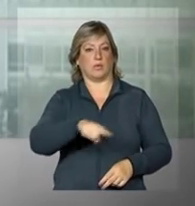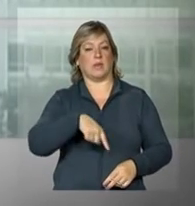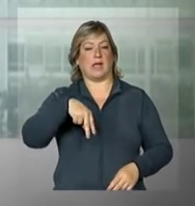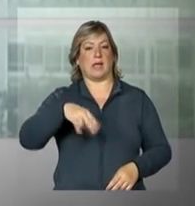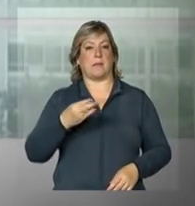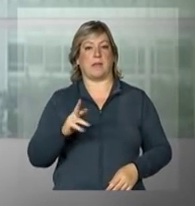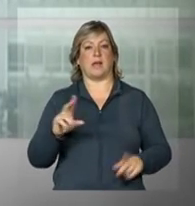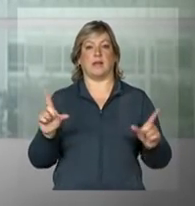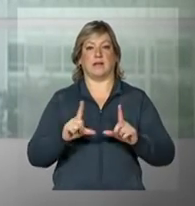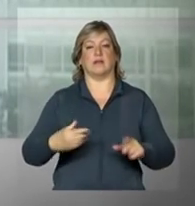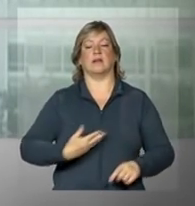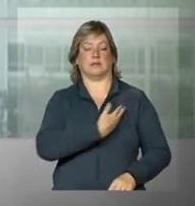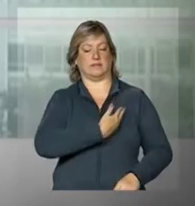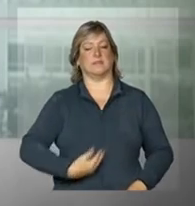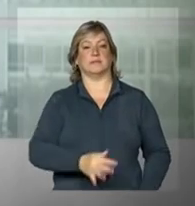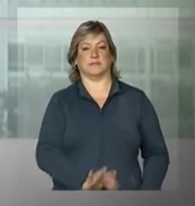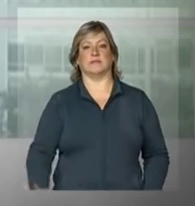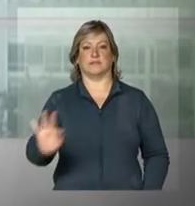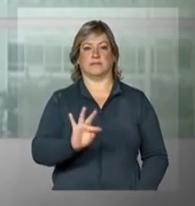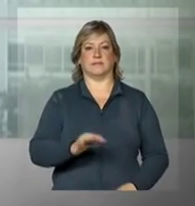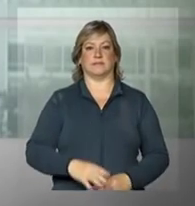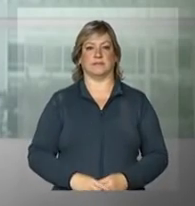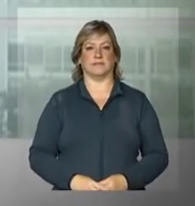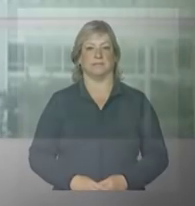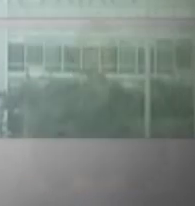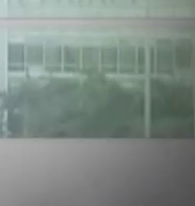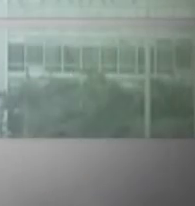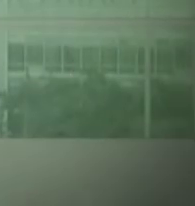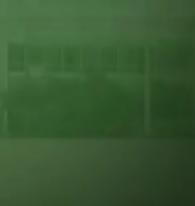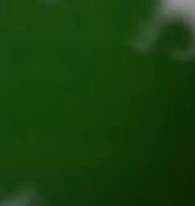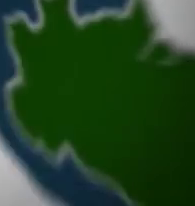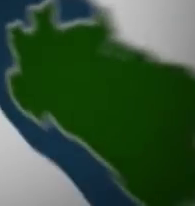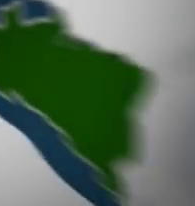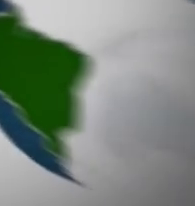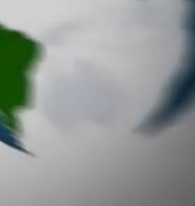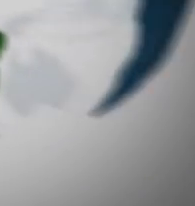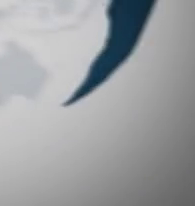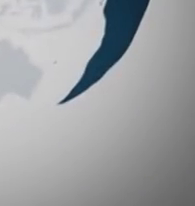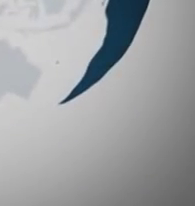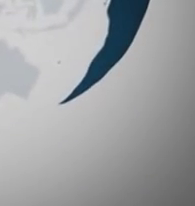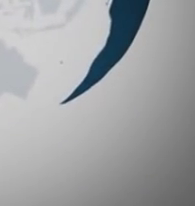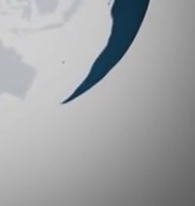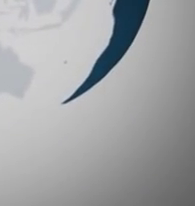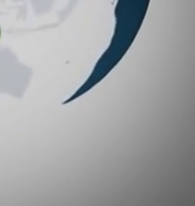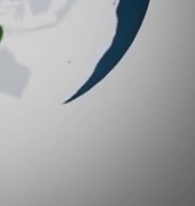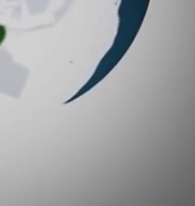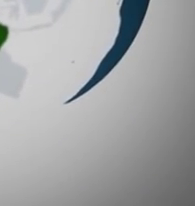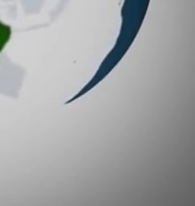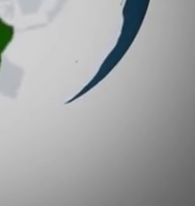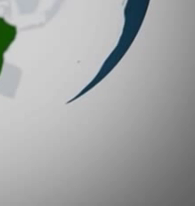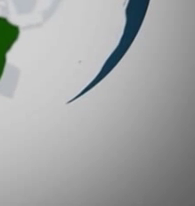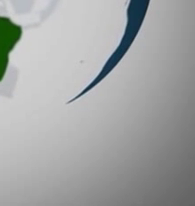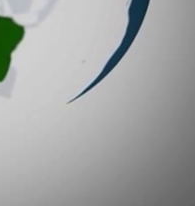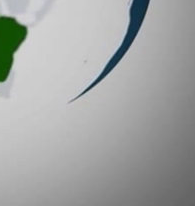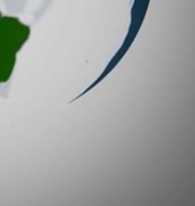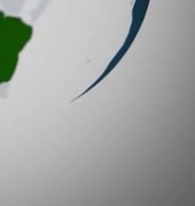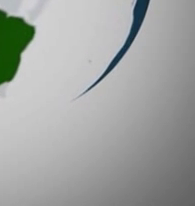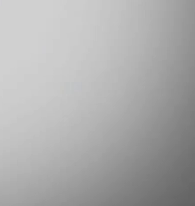Continue com a gente na NBR, a TV do Governo Federal. Tchau. Tchau. Tchau. Tchau.